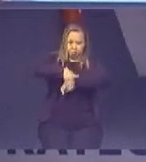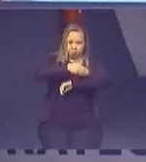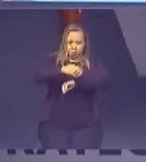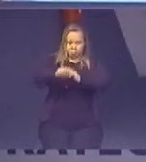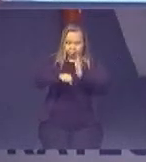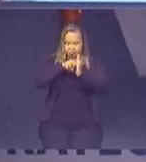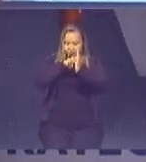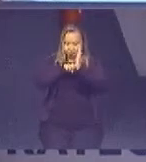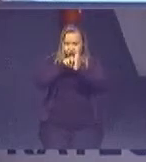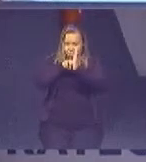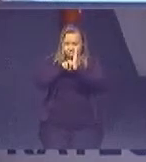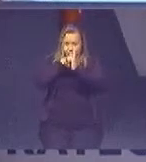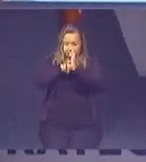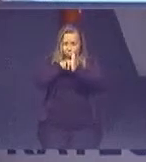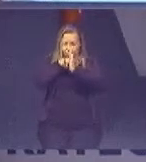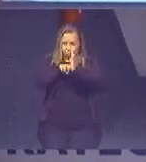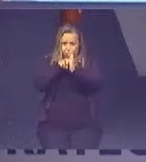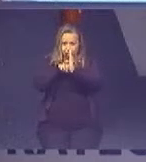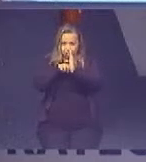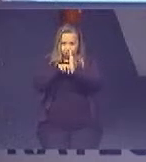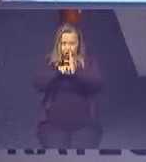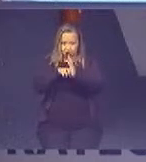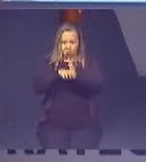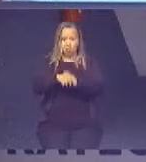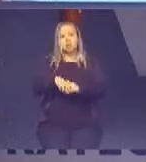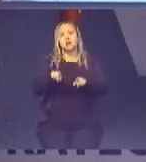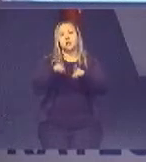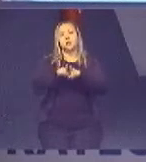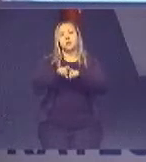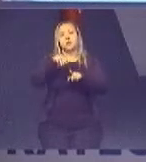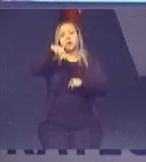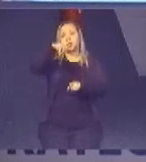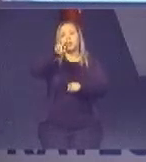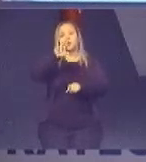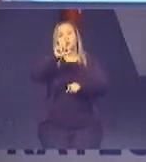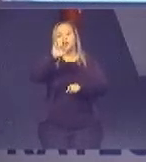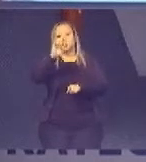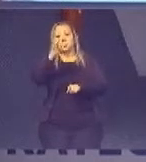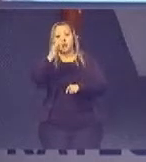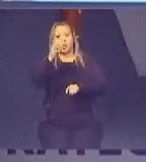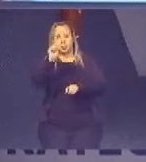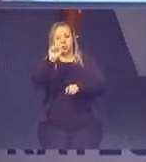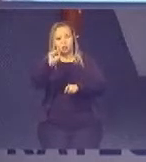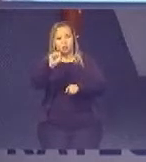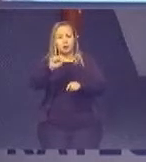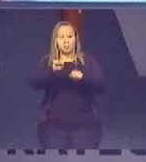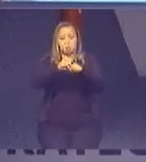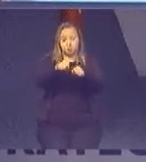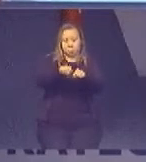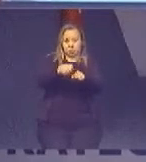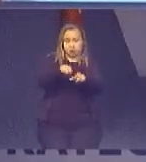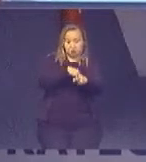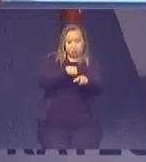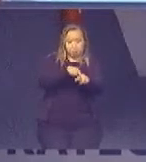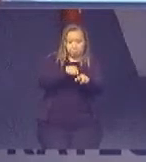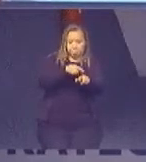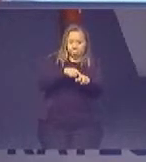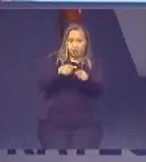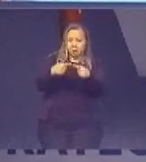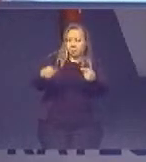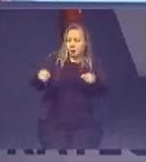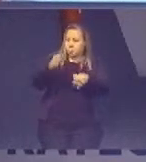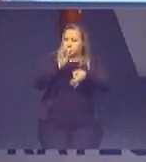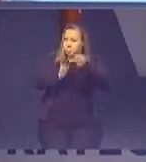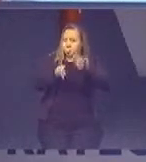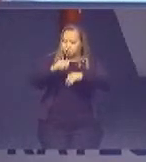de rodas e muletas porque eu quebrei o meu pé mas o Justiça no bairro não